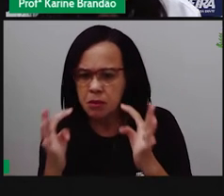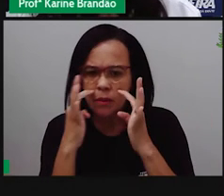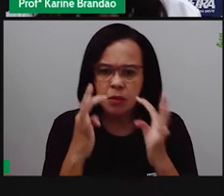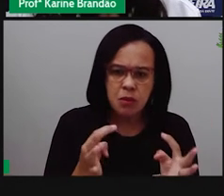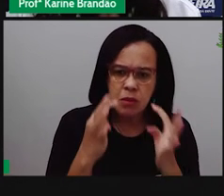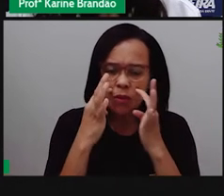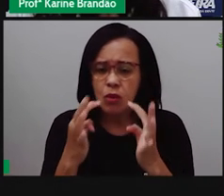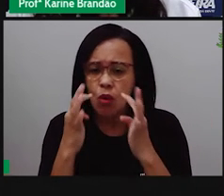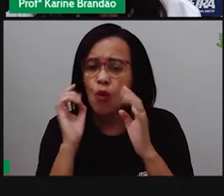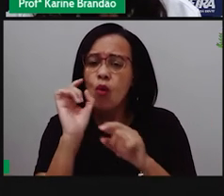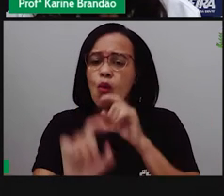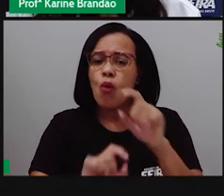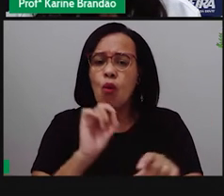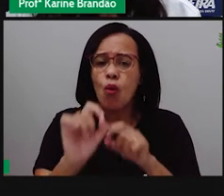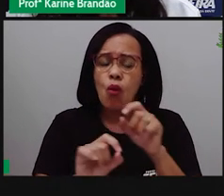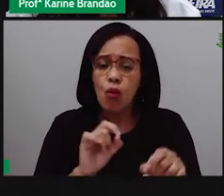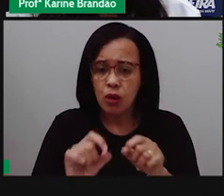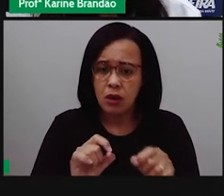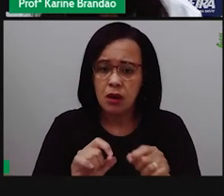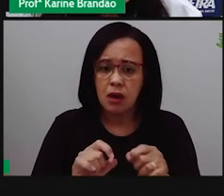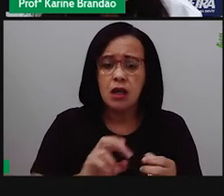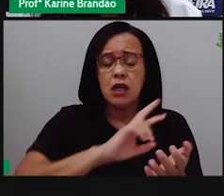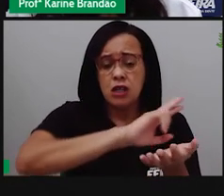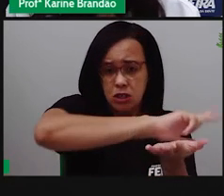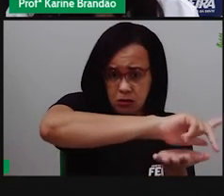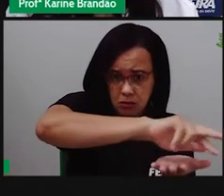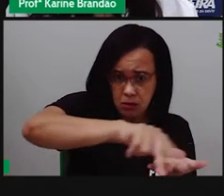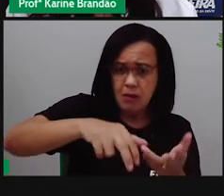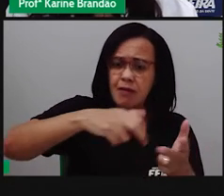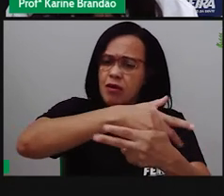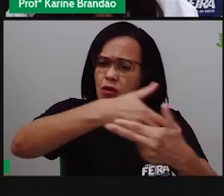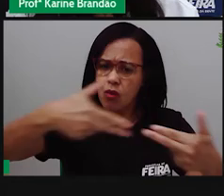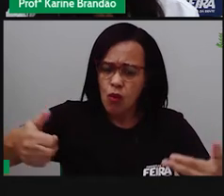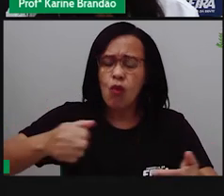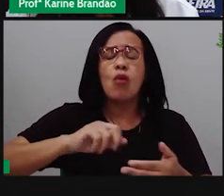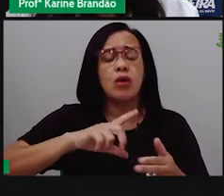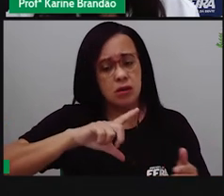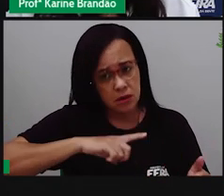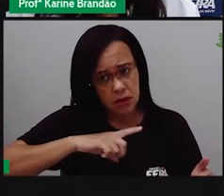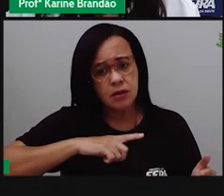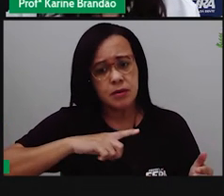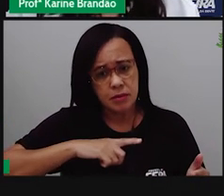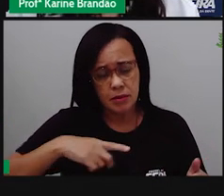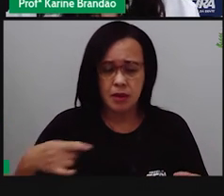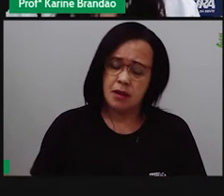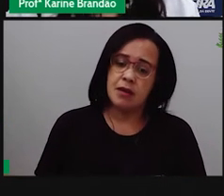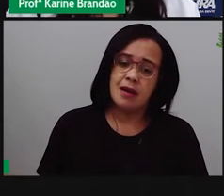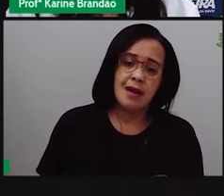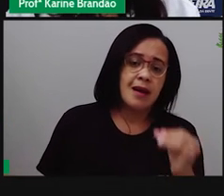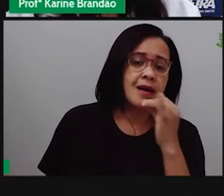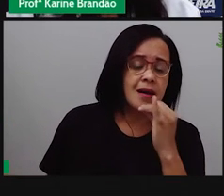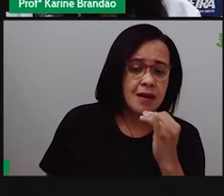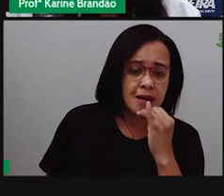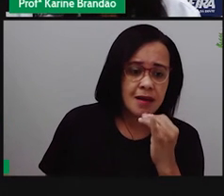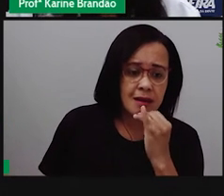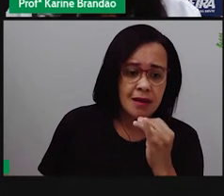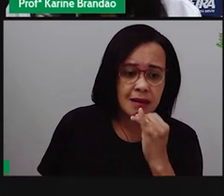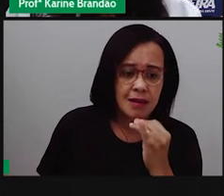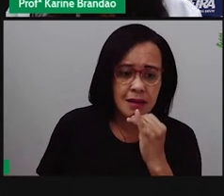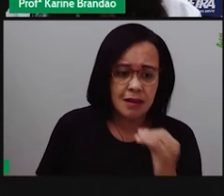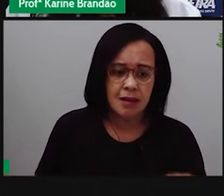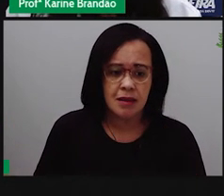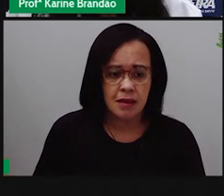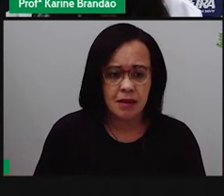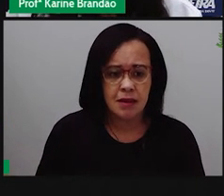espécies, né, numa mesma espécie. Se a gente olha, por exemplo, a nossa espécie humana, né, como os sapos,